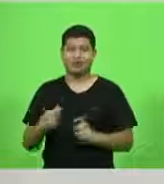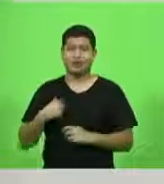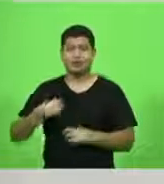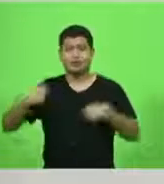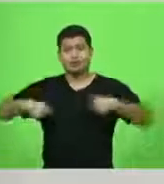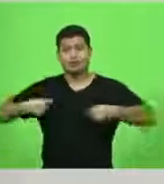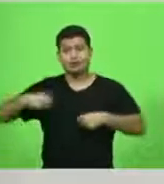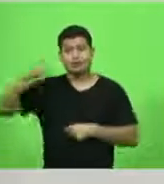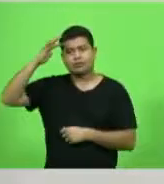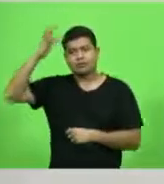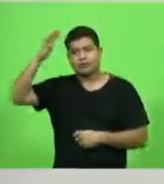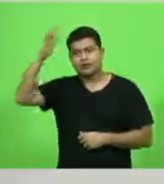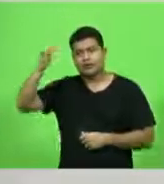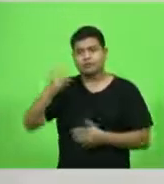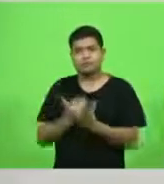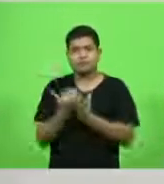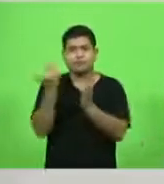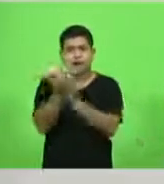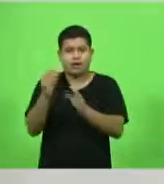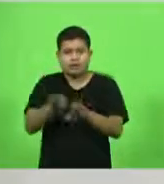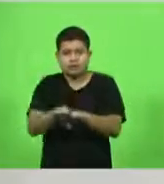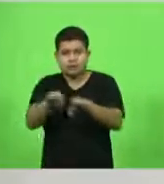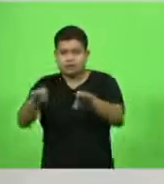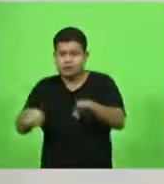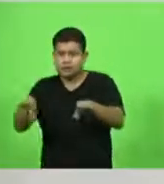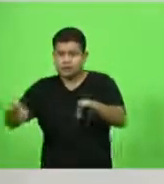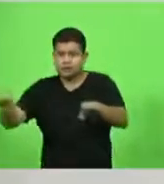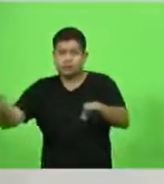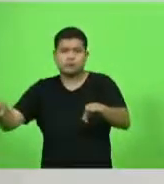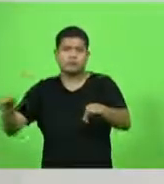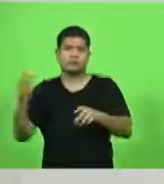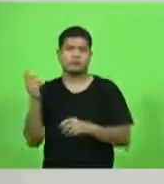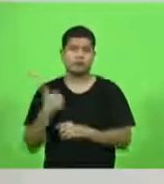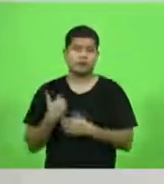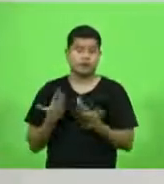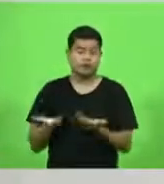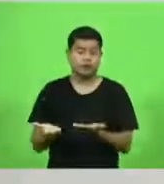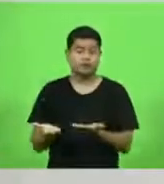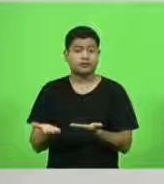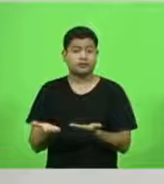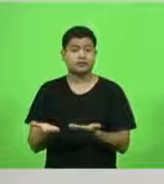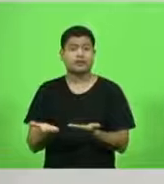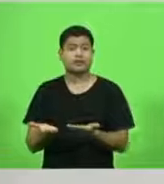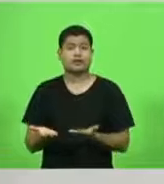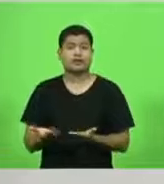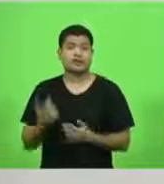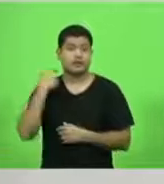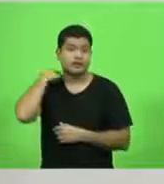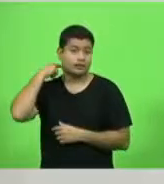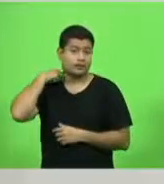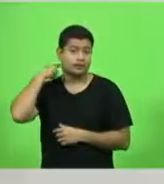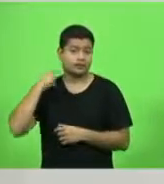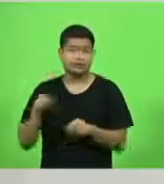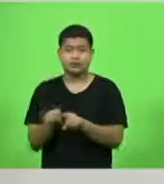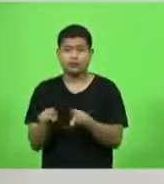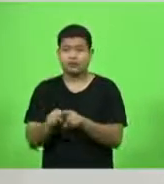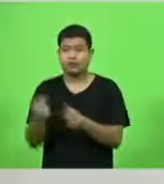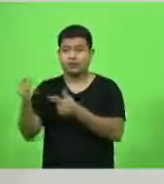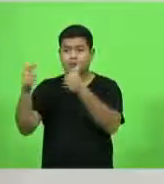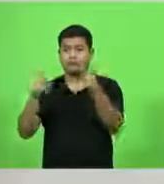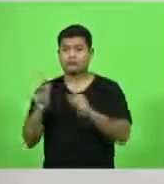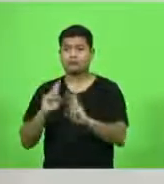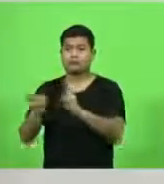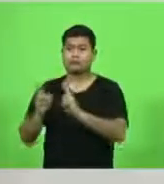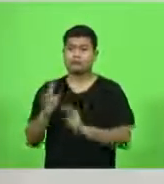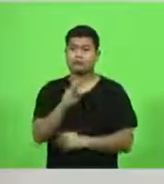em mais pistas, como é preciso conceder as outras rodovias, BR